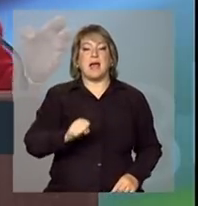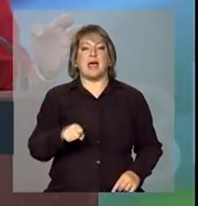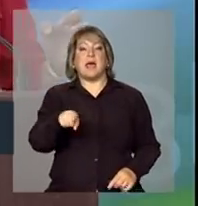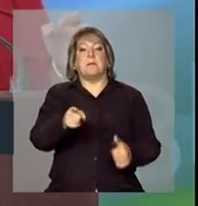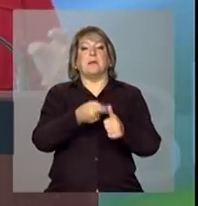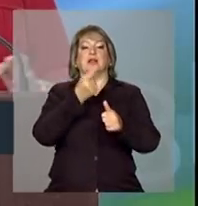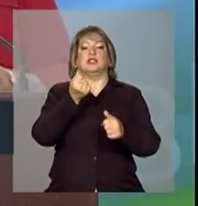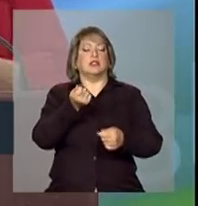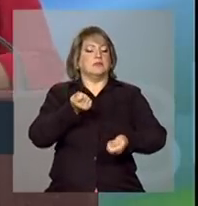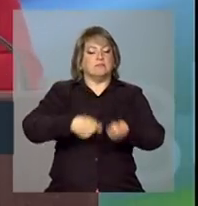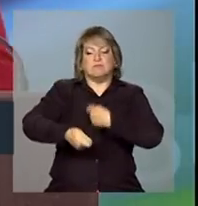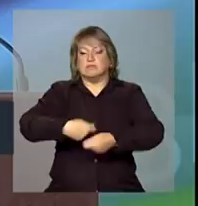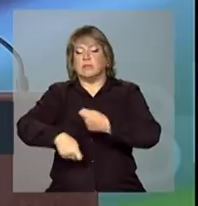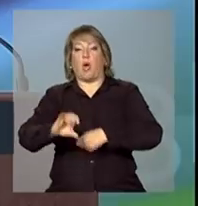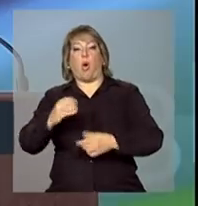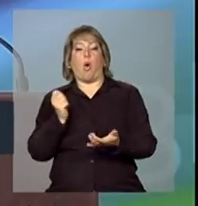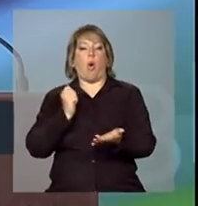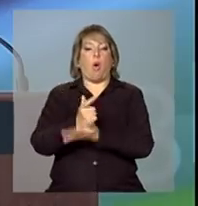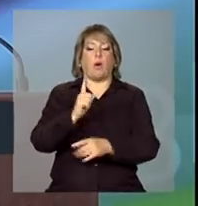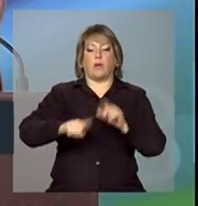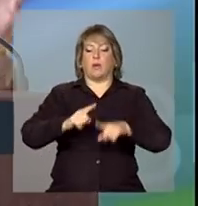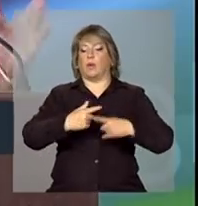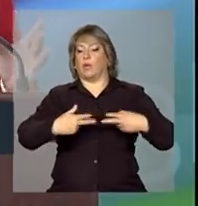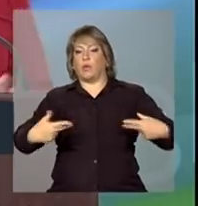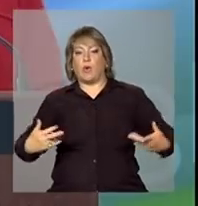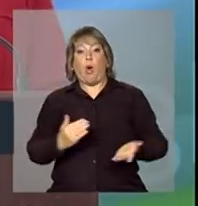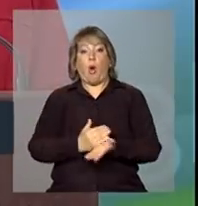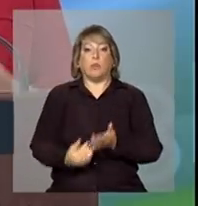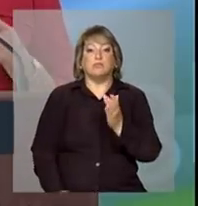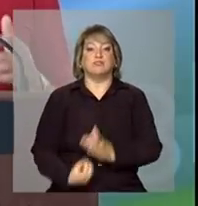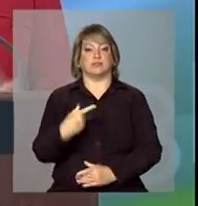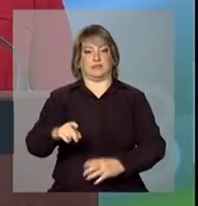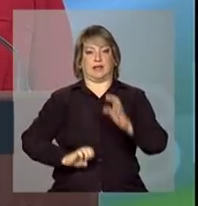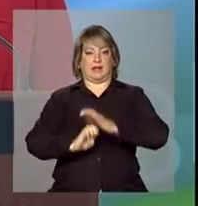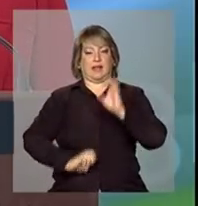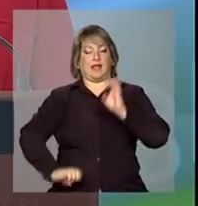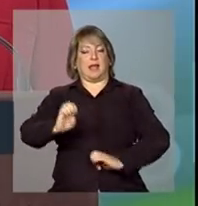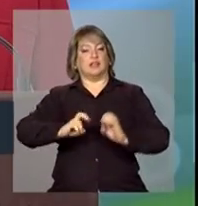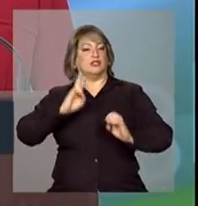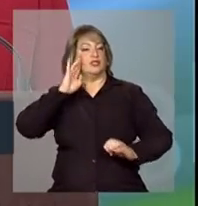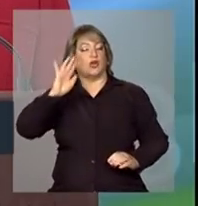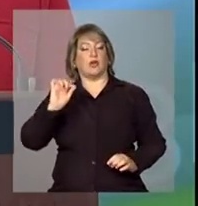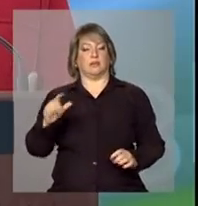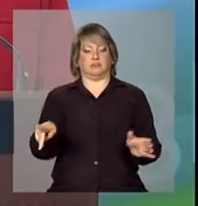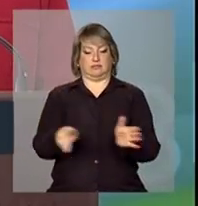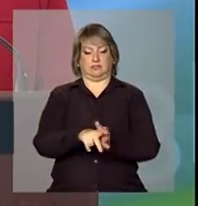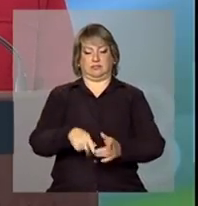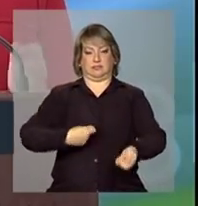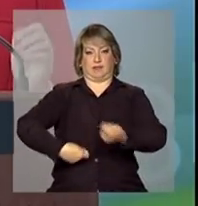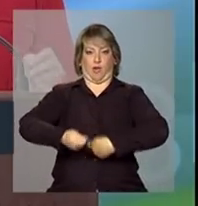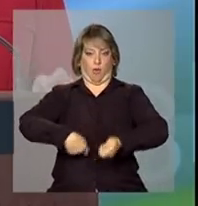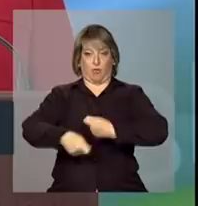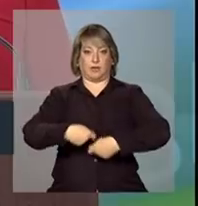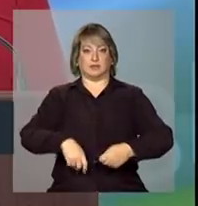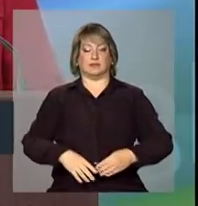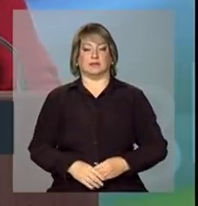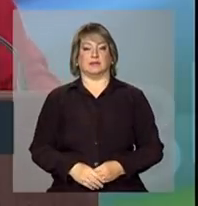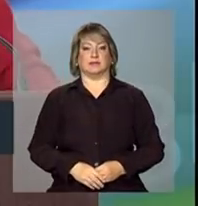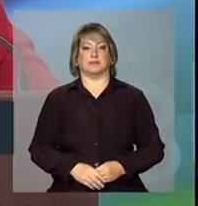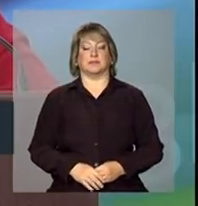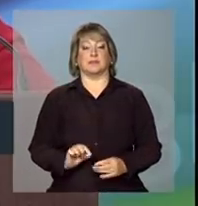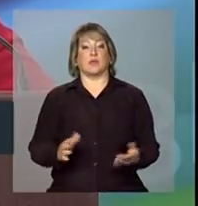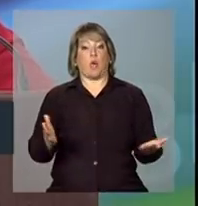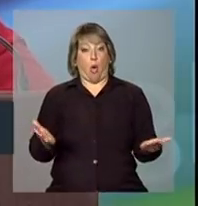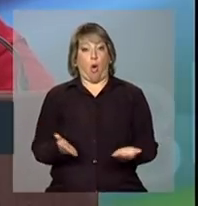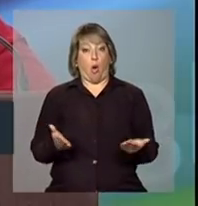ou para capital de giro, ou para comprar seus equipamentos para estabelecer seu sonho, que era ter um pequeno negócio. E